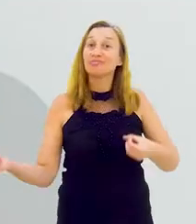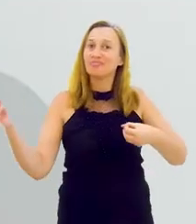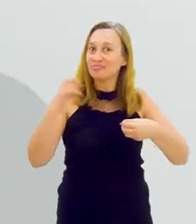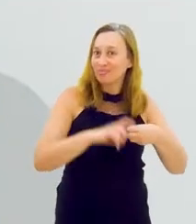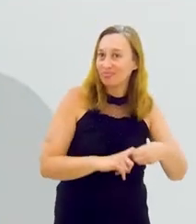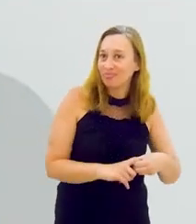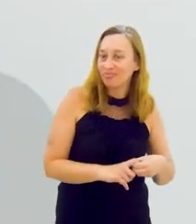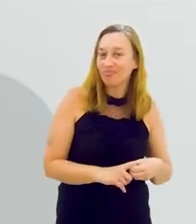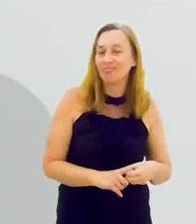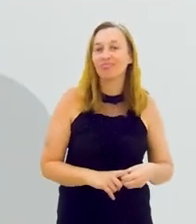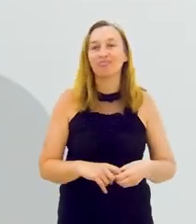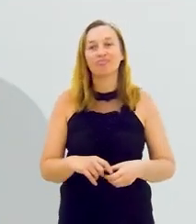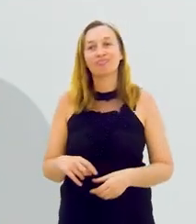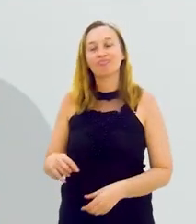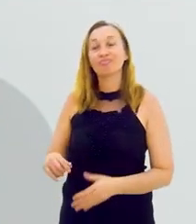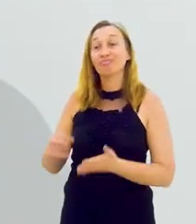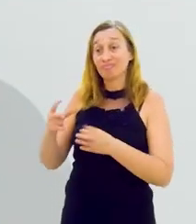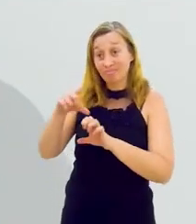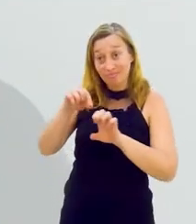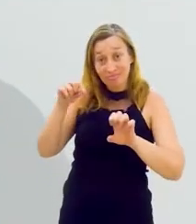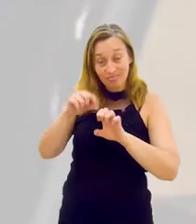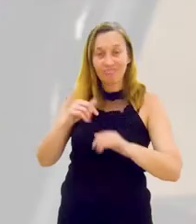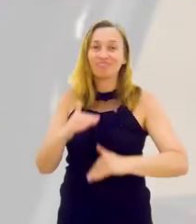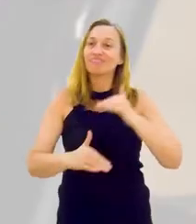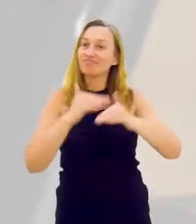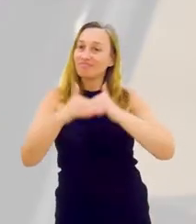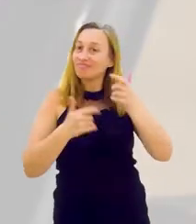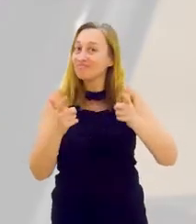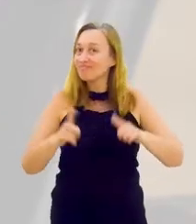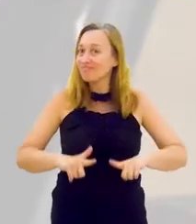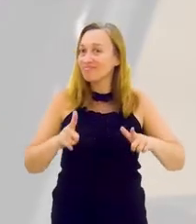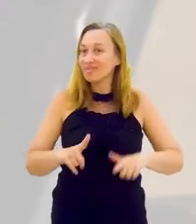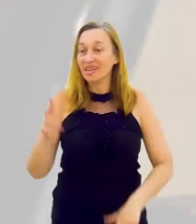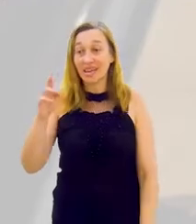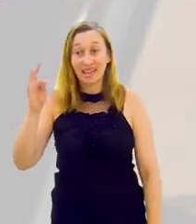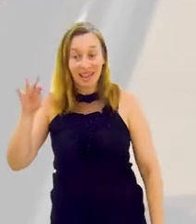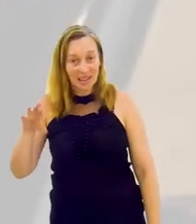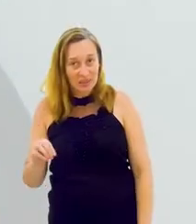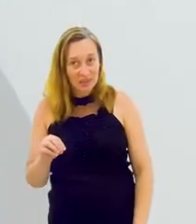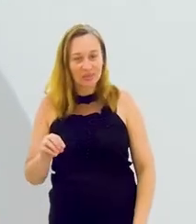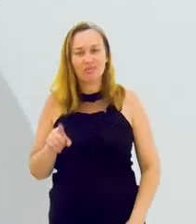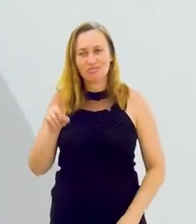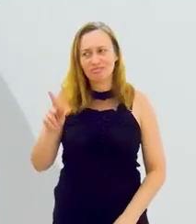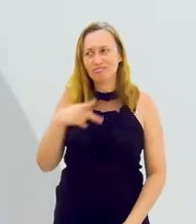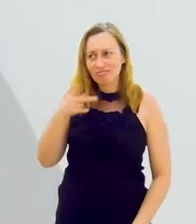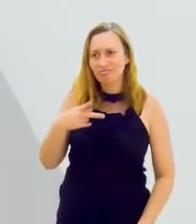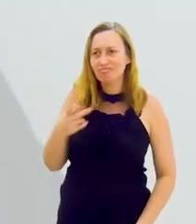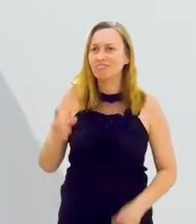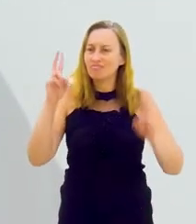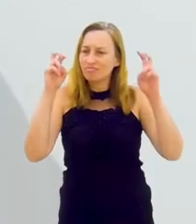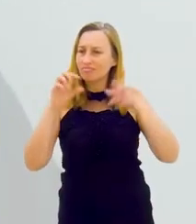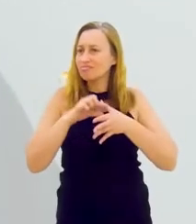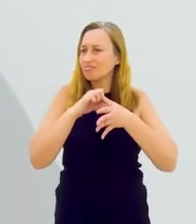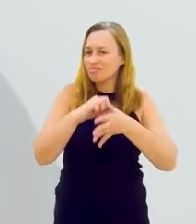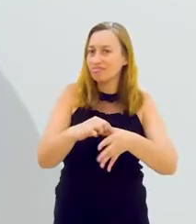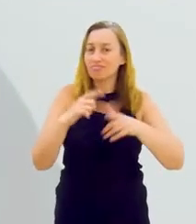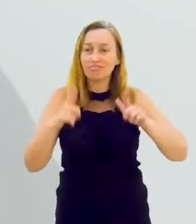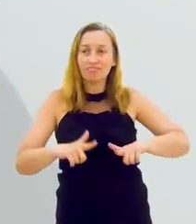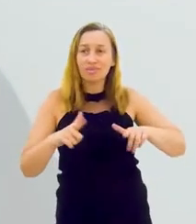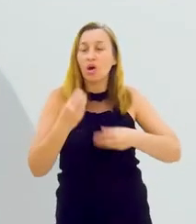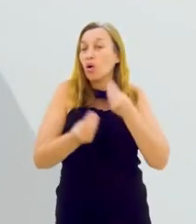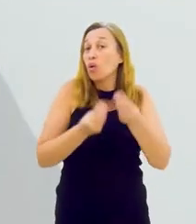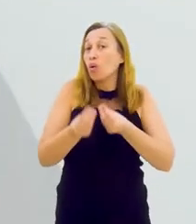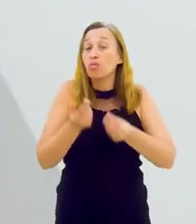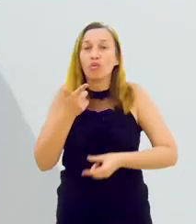Estamos de volta com o autor do livro Empreendedorismo e Desenvolvimento Local, Renato Regalho. Renato, você falou sobre a questão das lideranças